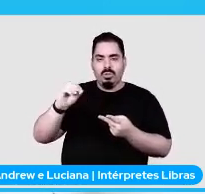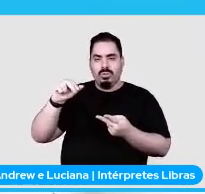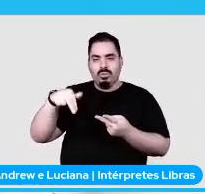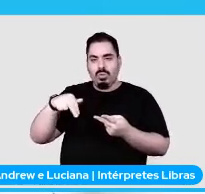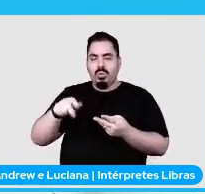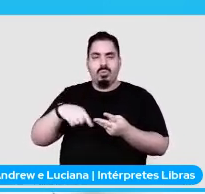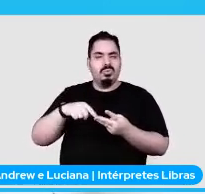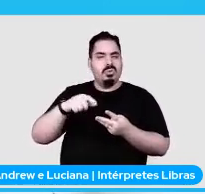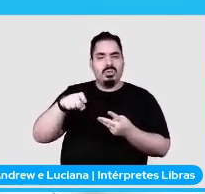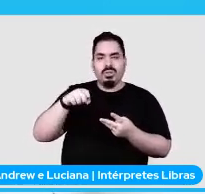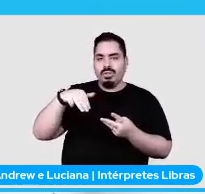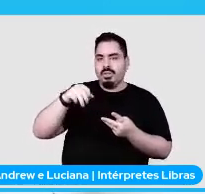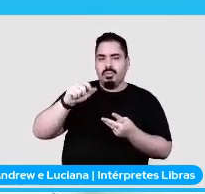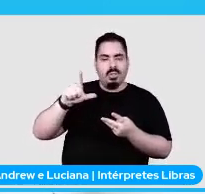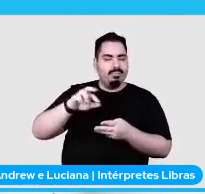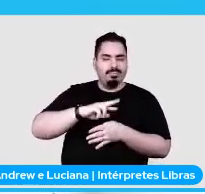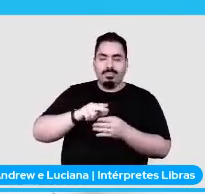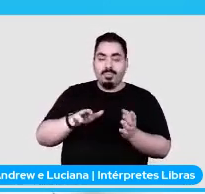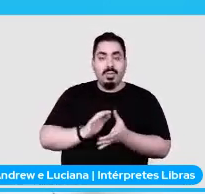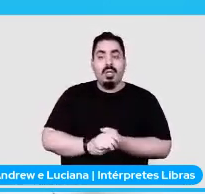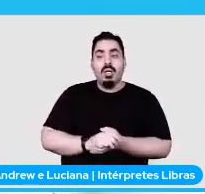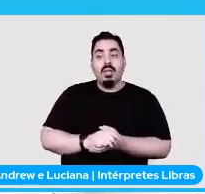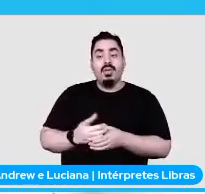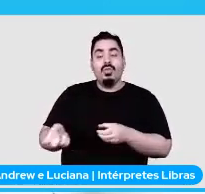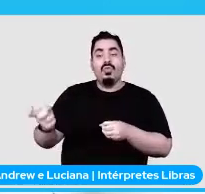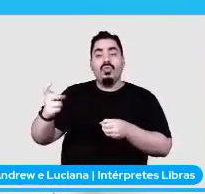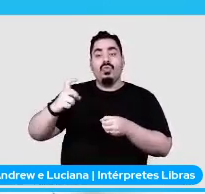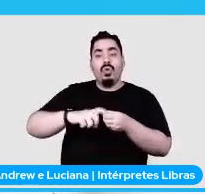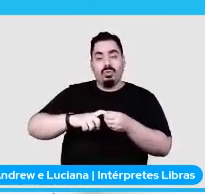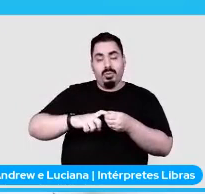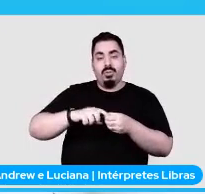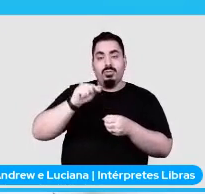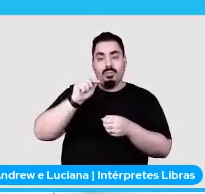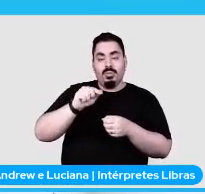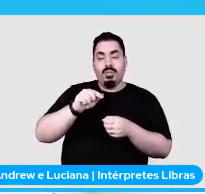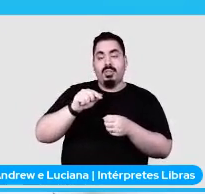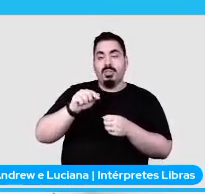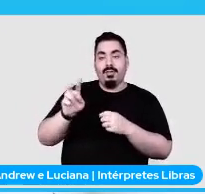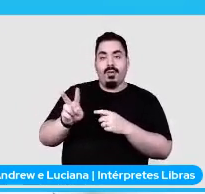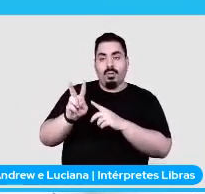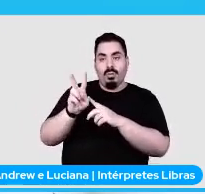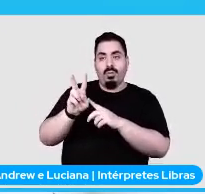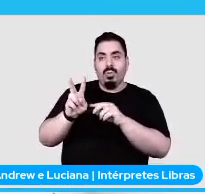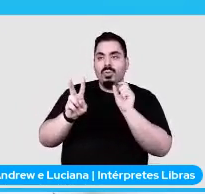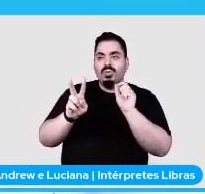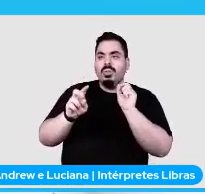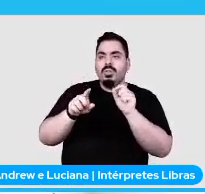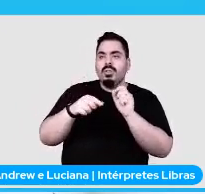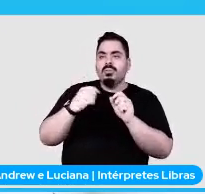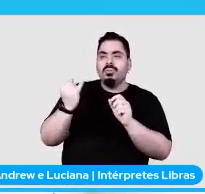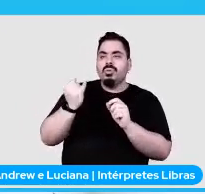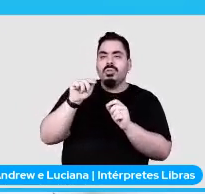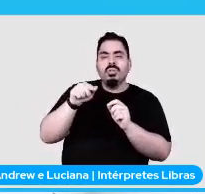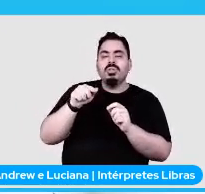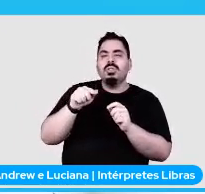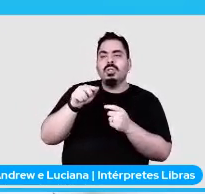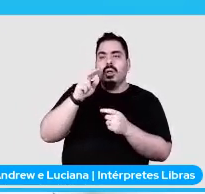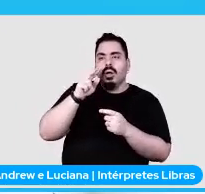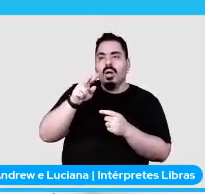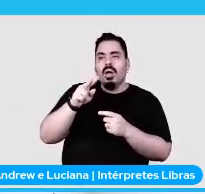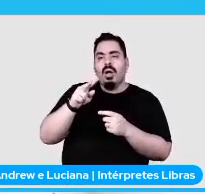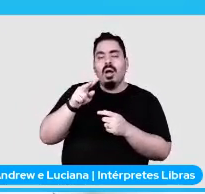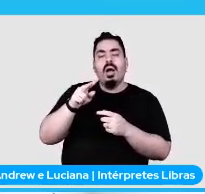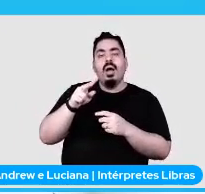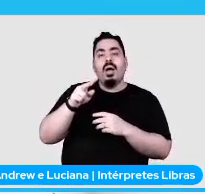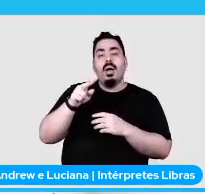retorna esse valor. Para que serve os downloads mediores nessa ponte bem aqui? A tarefa deles é pré